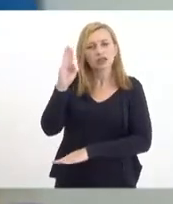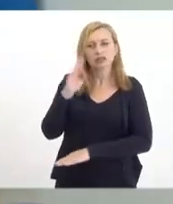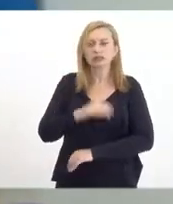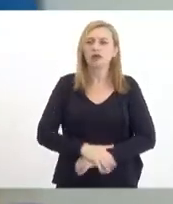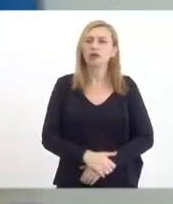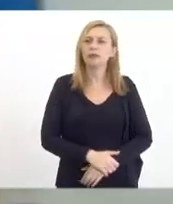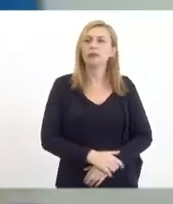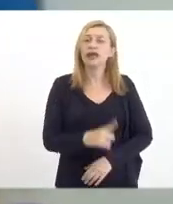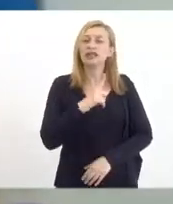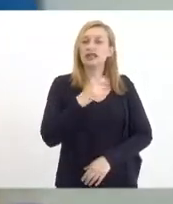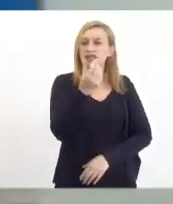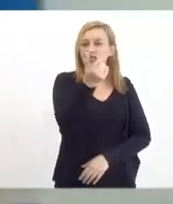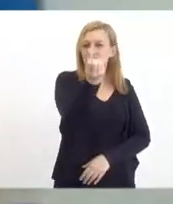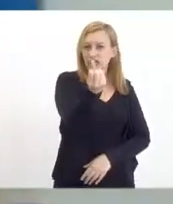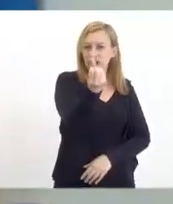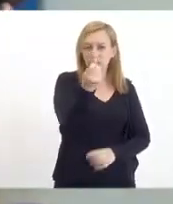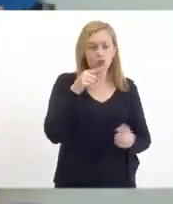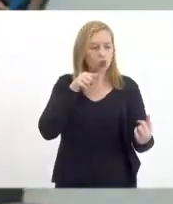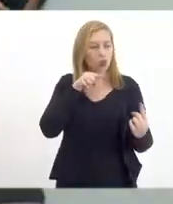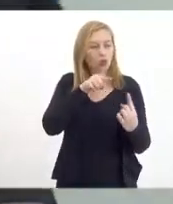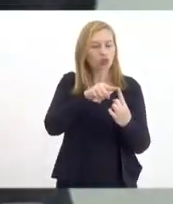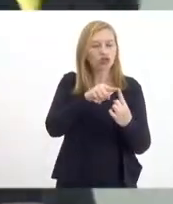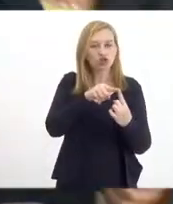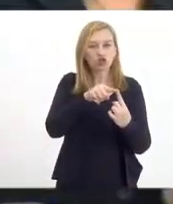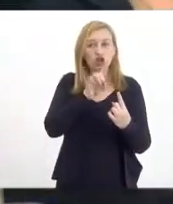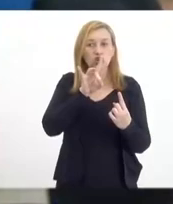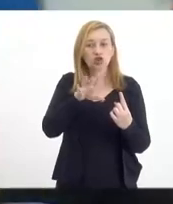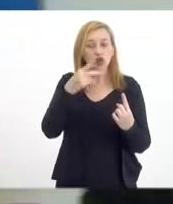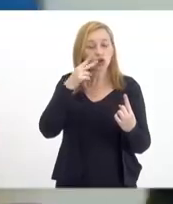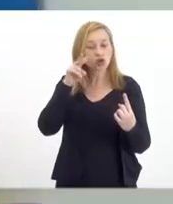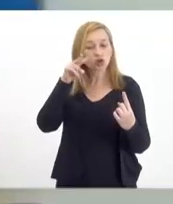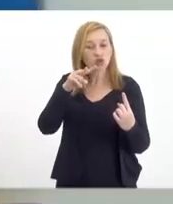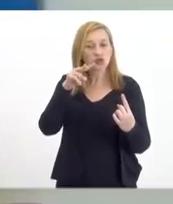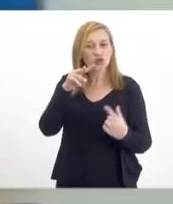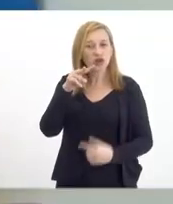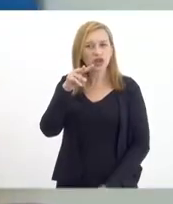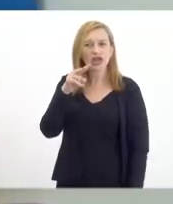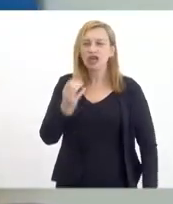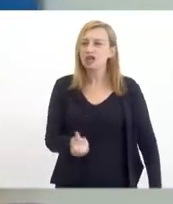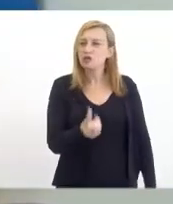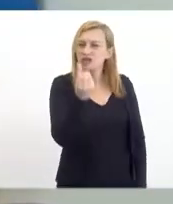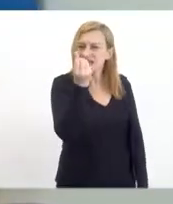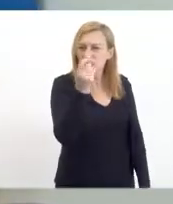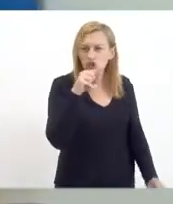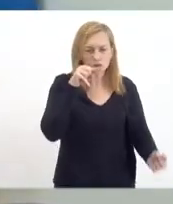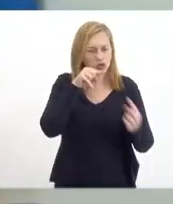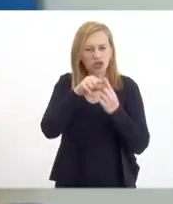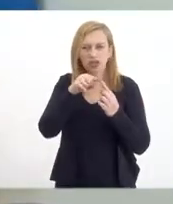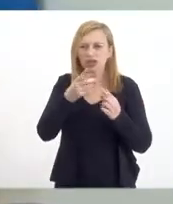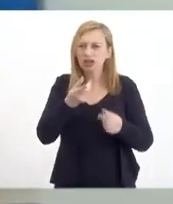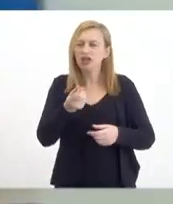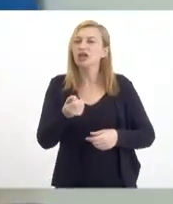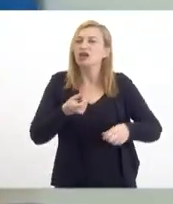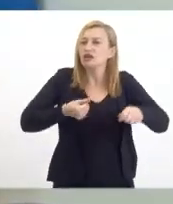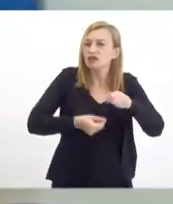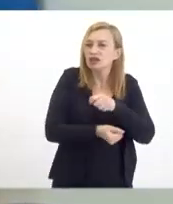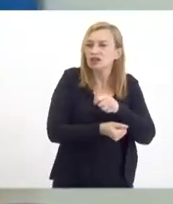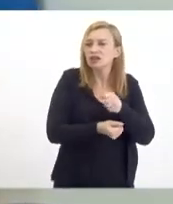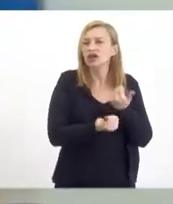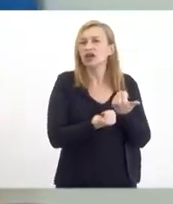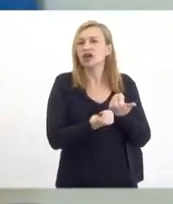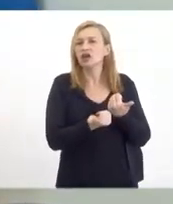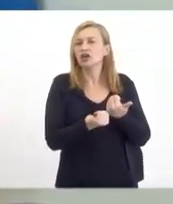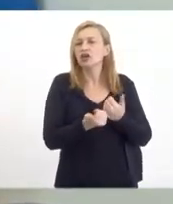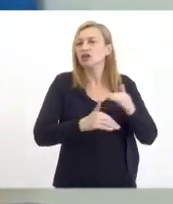existiam seis objetivos. Só que eu consigo enxergar aqui que o sexto objetivo, que é financiar o desenvolvimento social